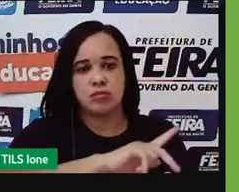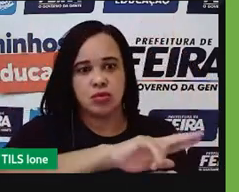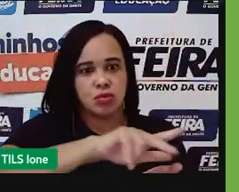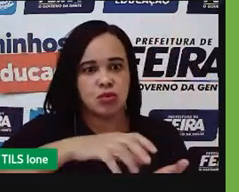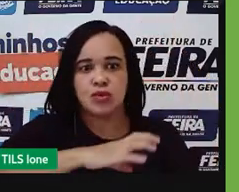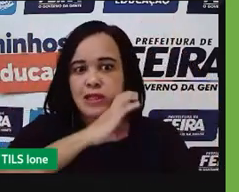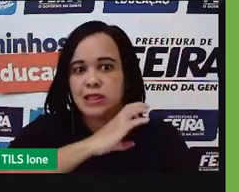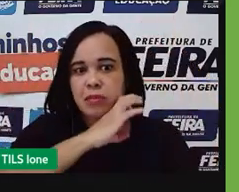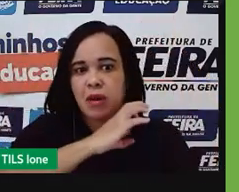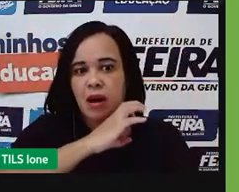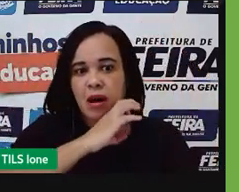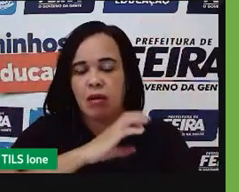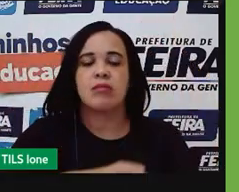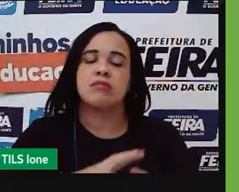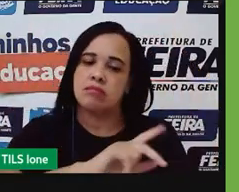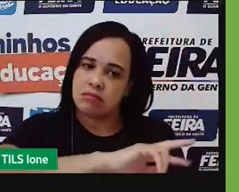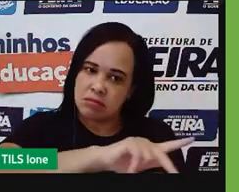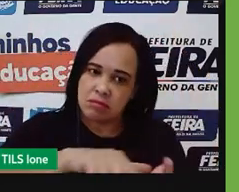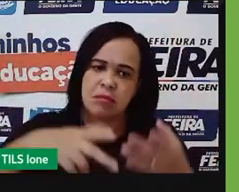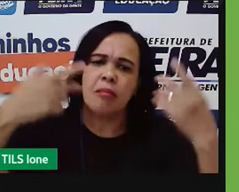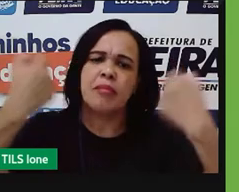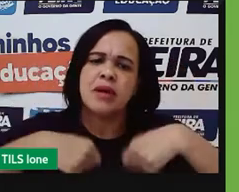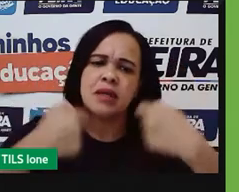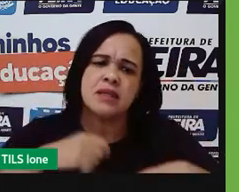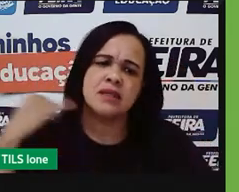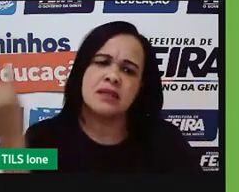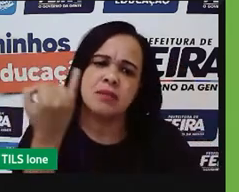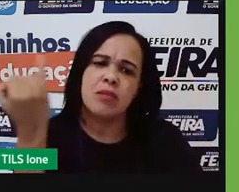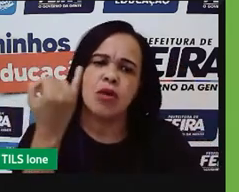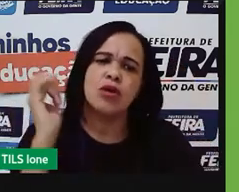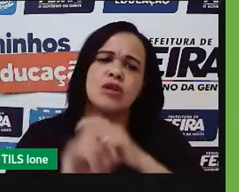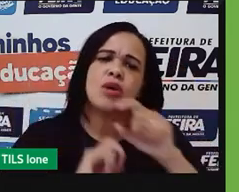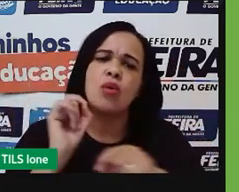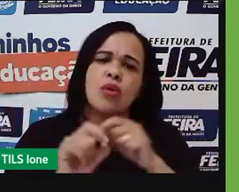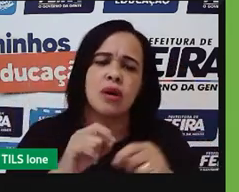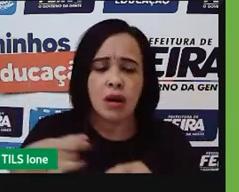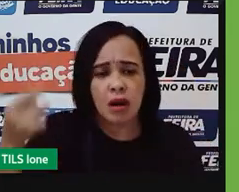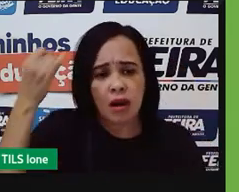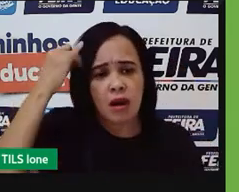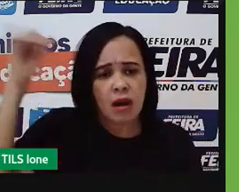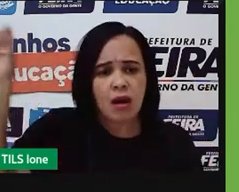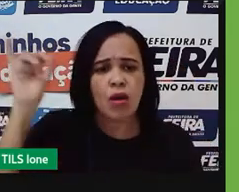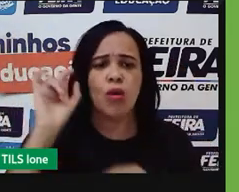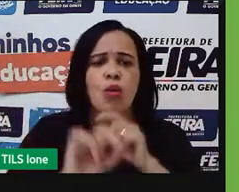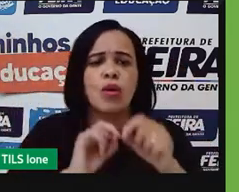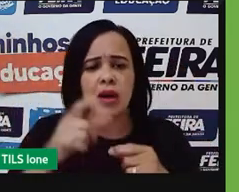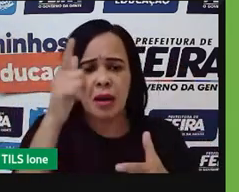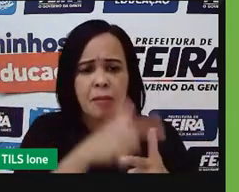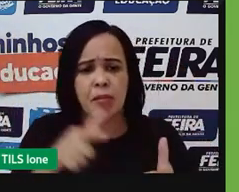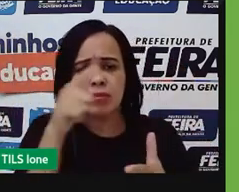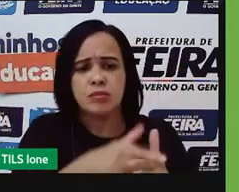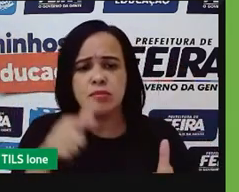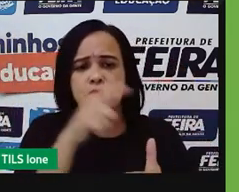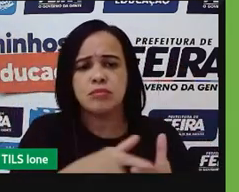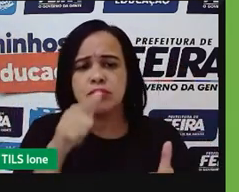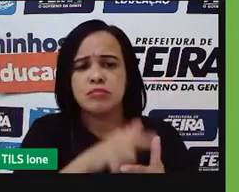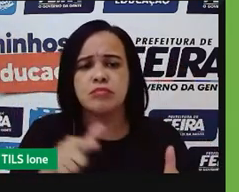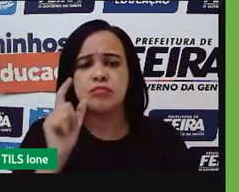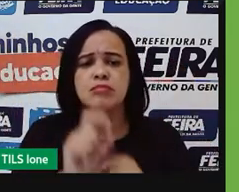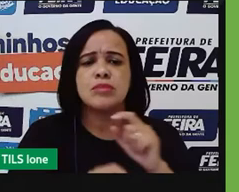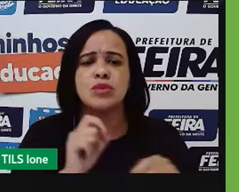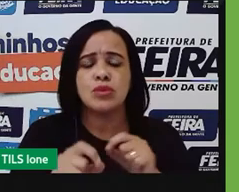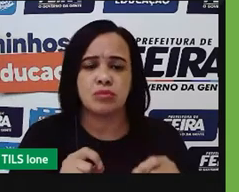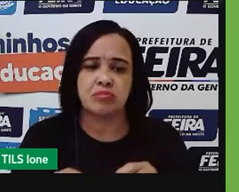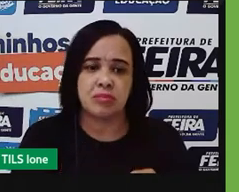precisa ser feita algumas coisas. Para o controle das pragas, infelizmente, a gente usa muito agrotóxico e agora foi liberado, mais